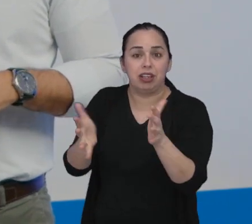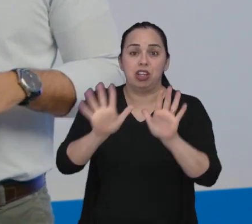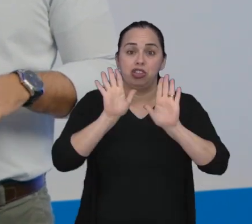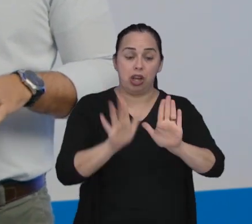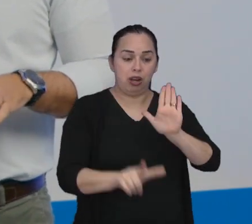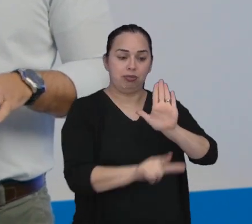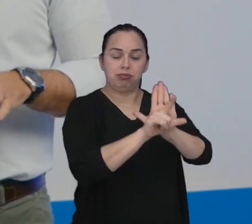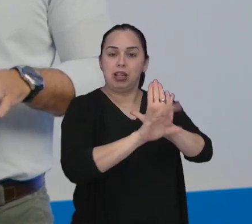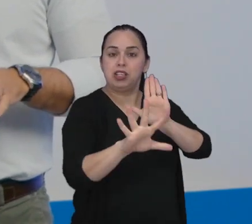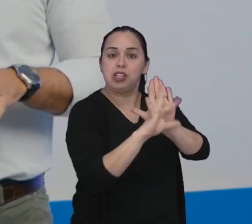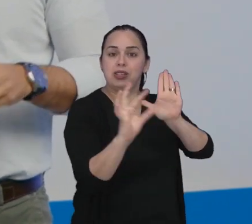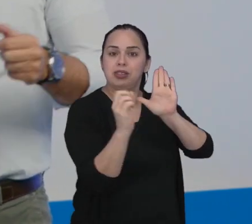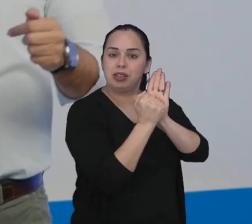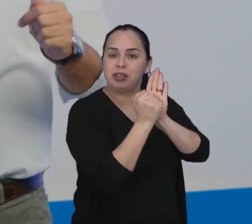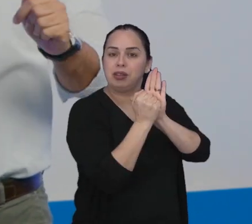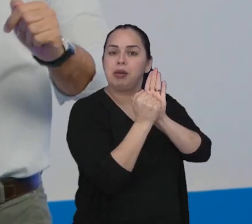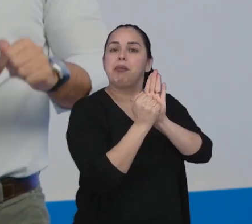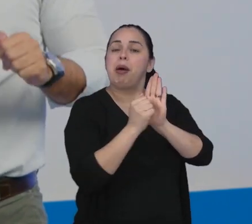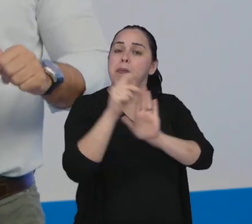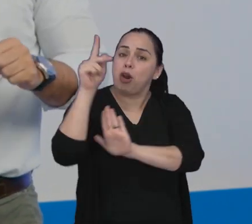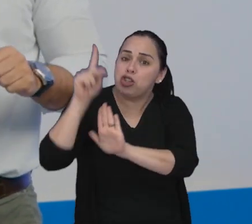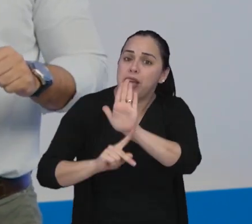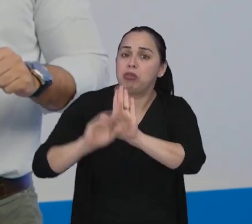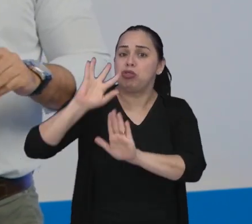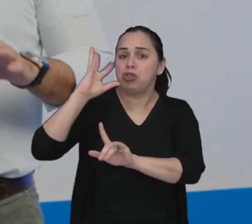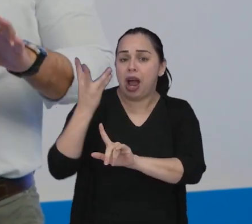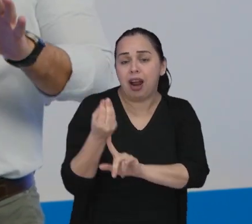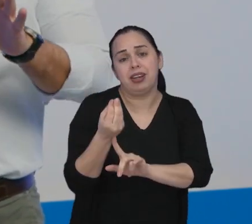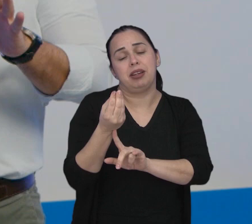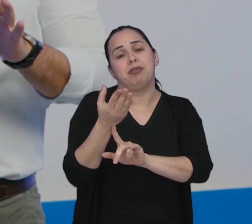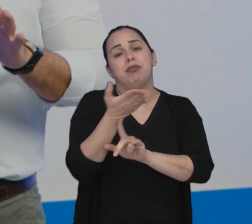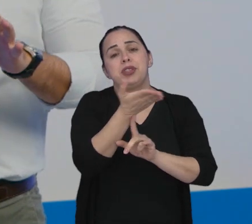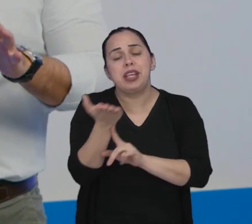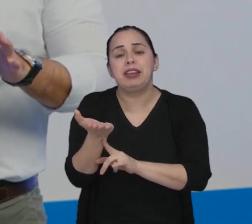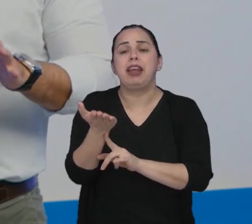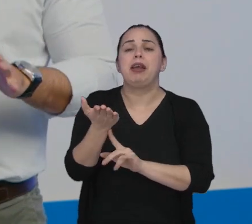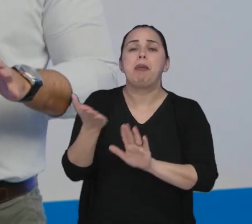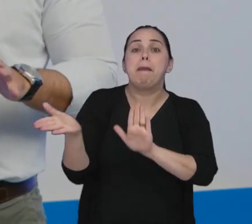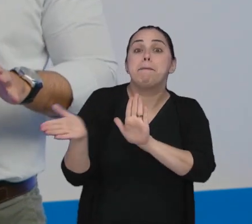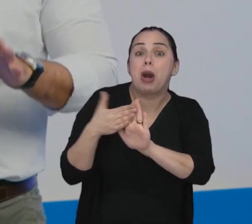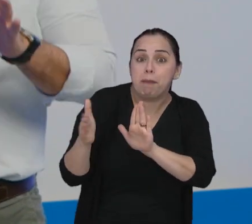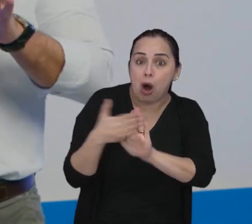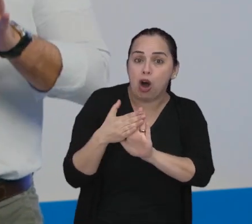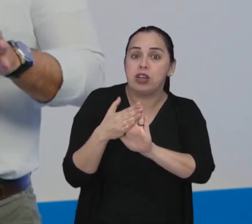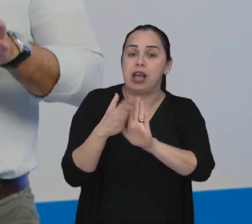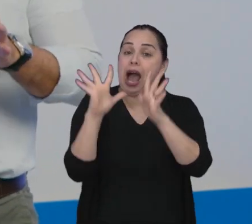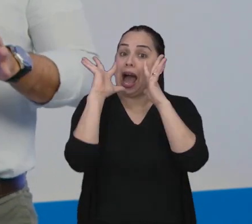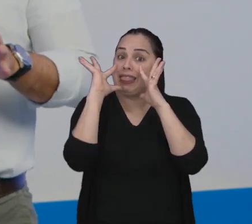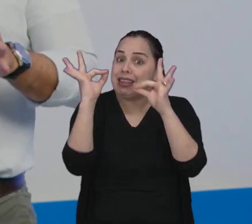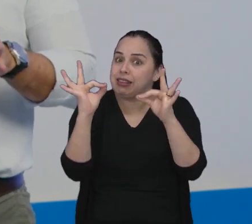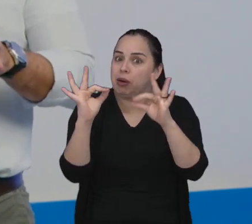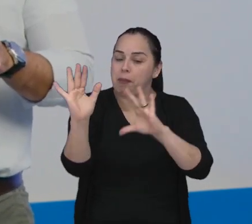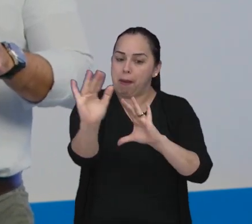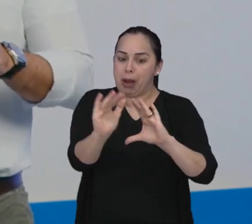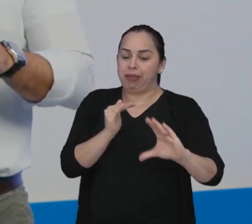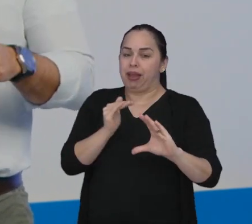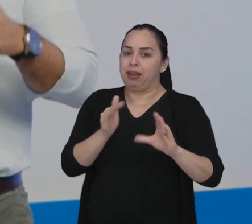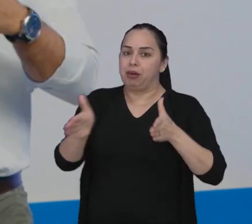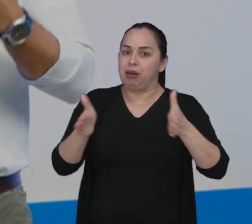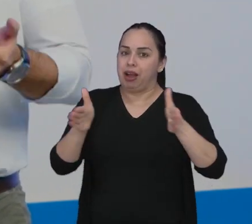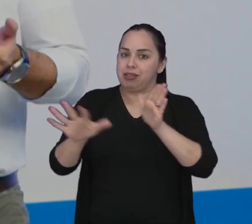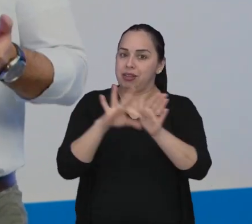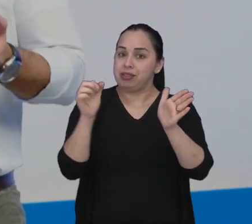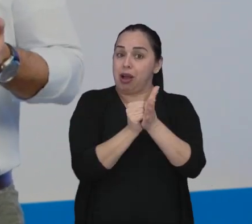inscrições abertas para projetos artísticos aqui na cidade. Mas se você tem alguma proposta na área, atenção para o prazo. As inscrições